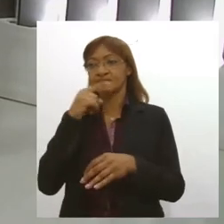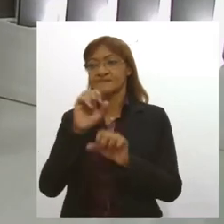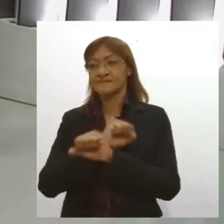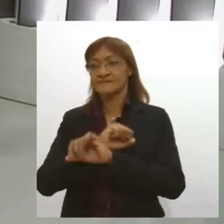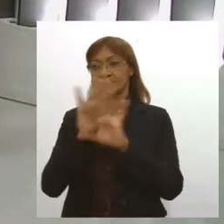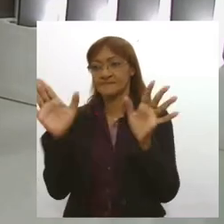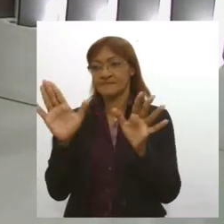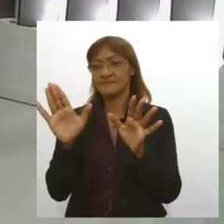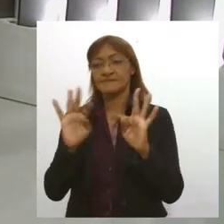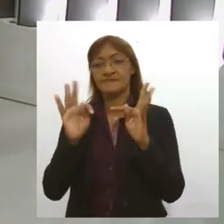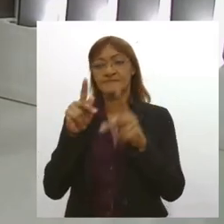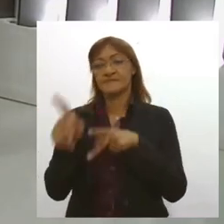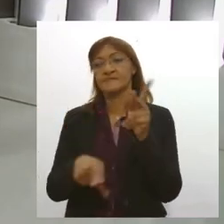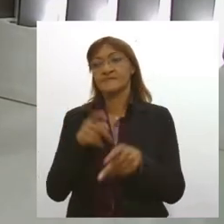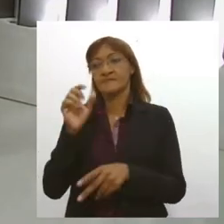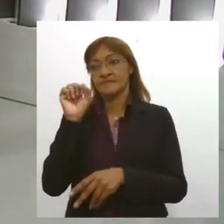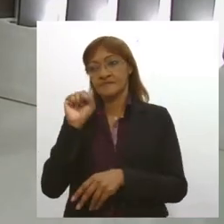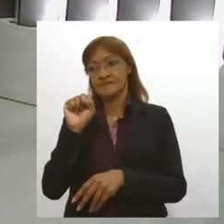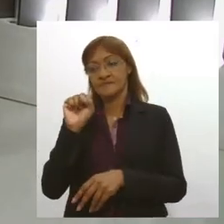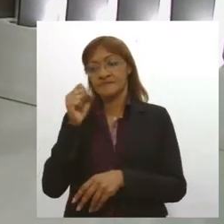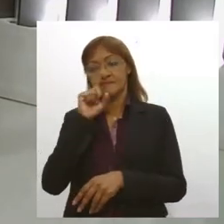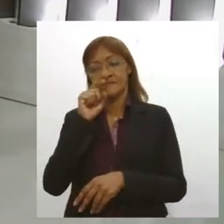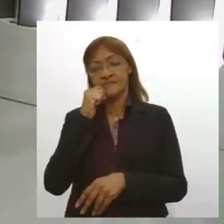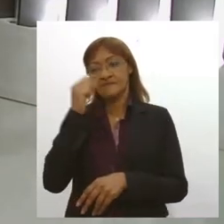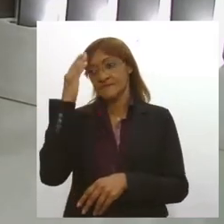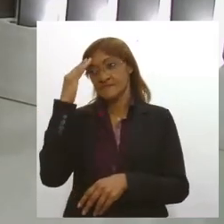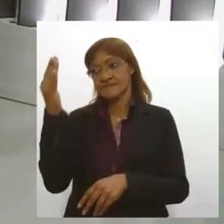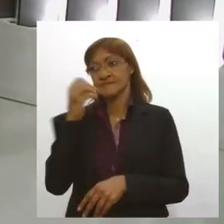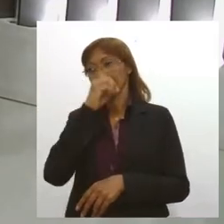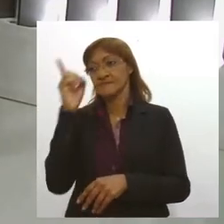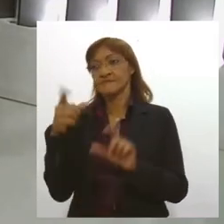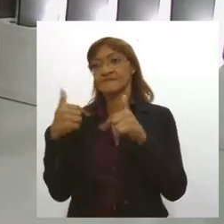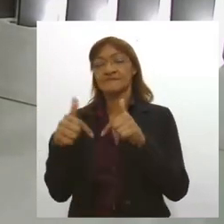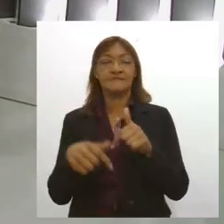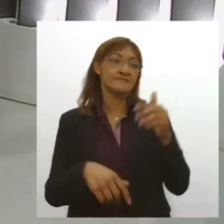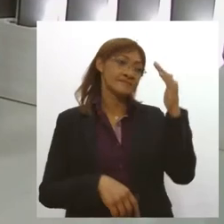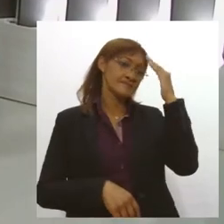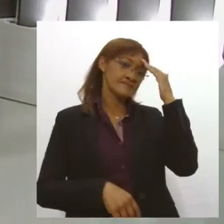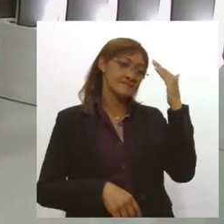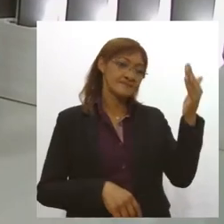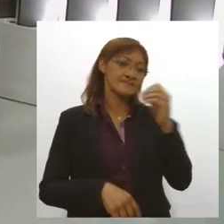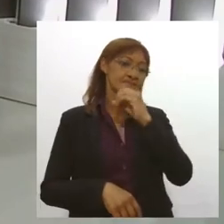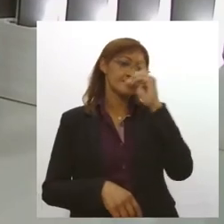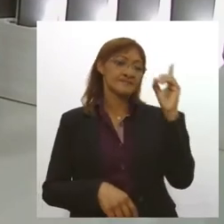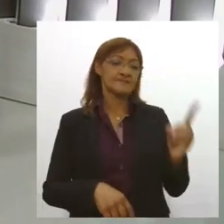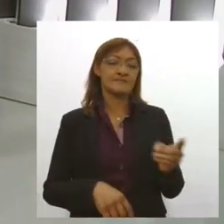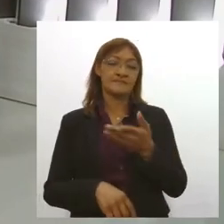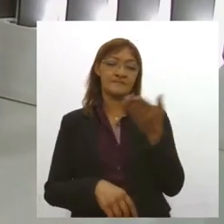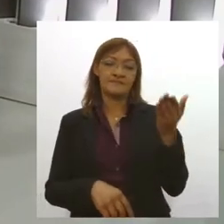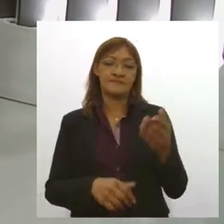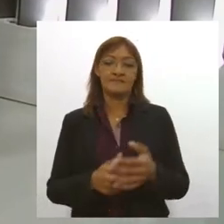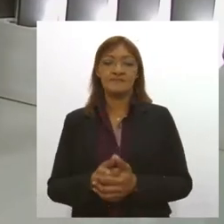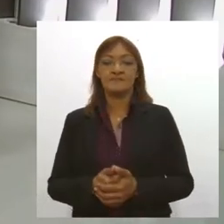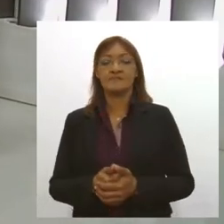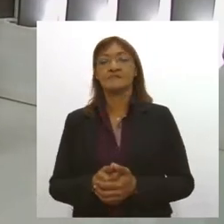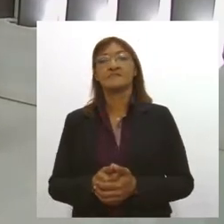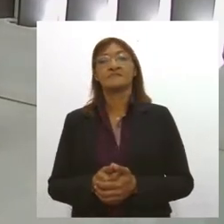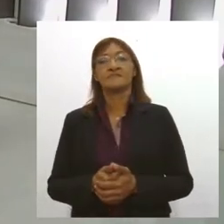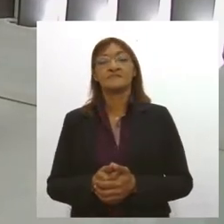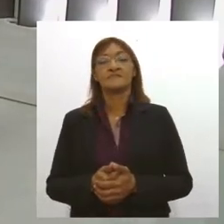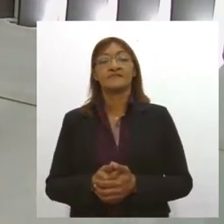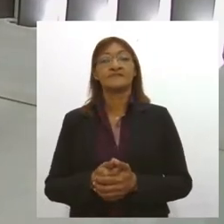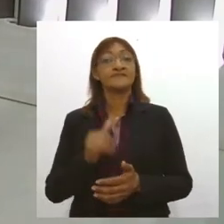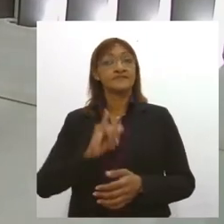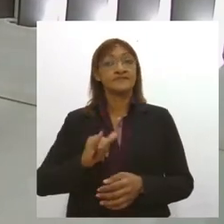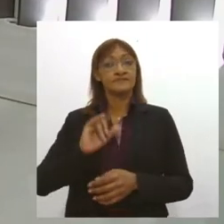importantes para a população sergipana. Muito obrigada e tenha um bom dia de trabalho. Eu que agradeço. Bom dia para você também. Bom dia. No